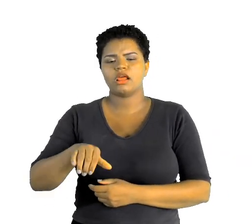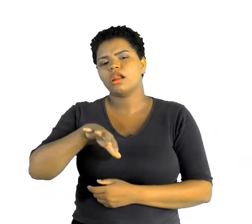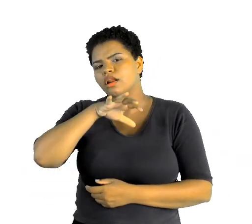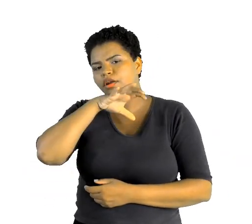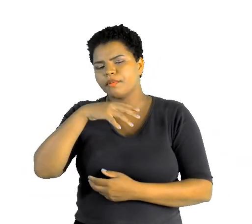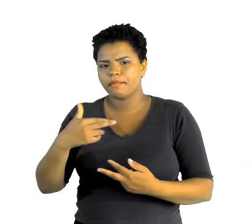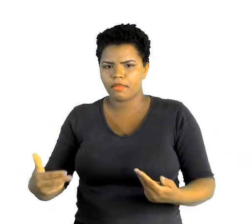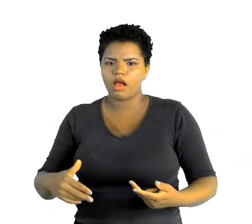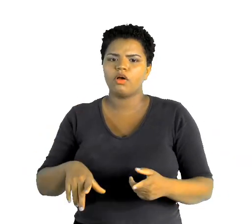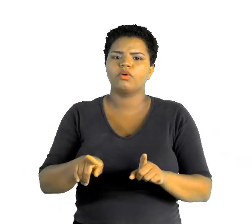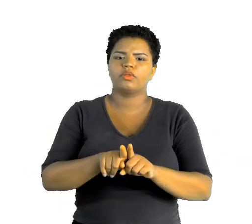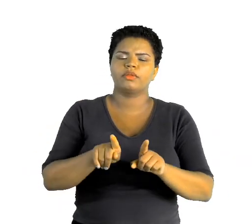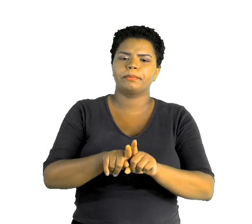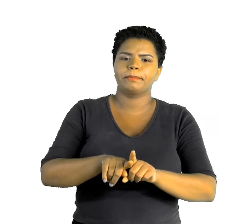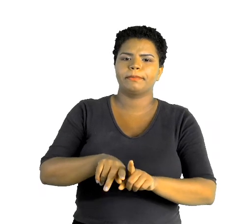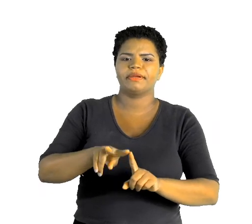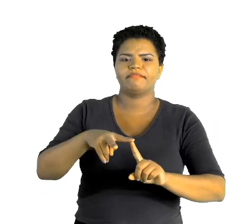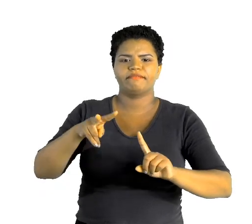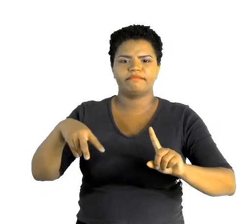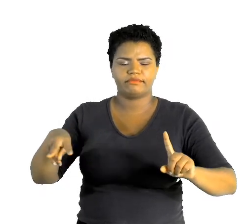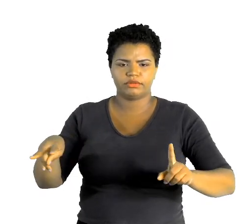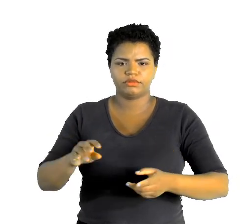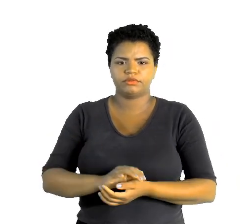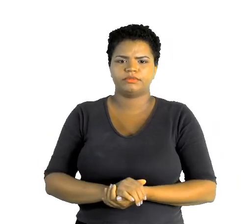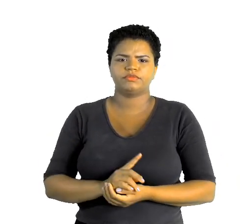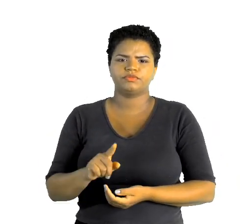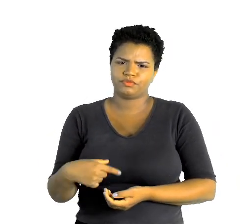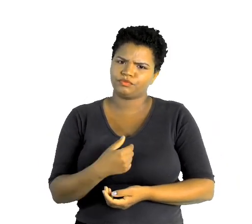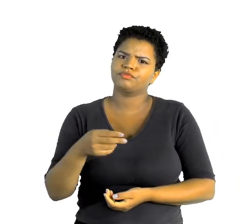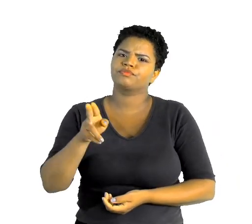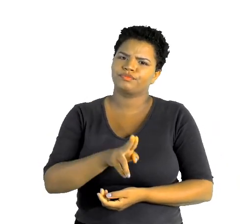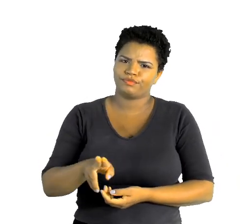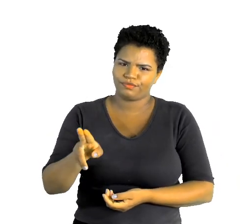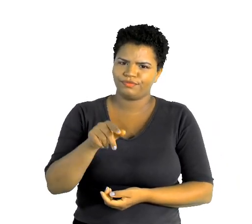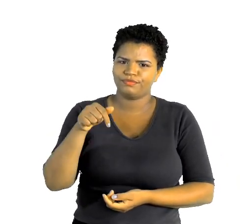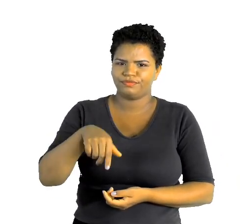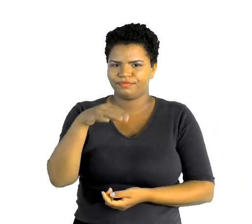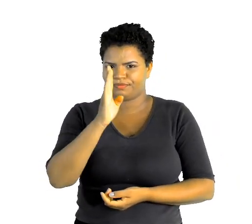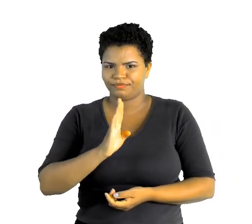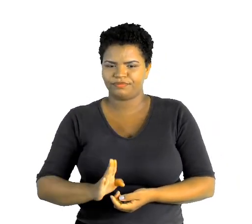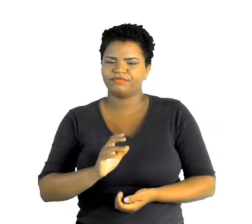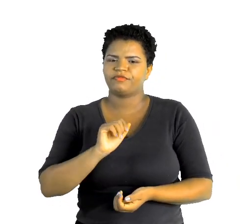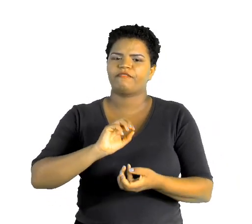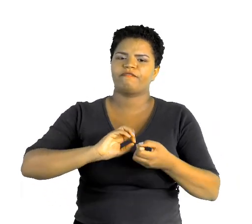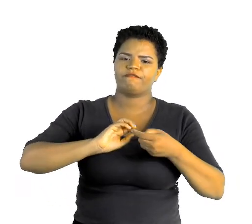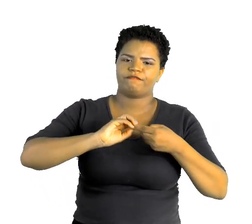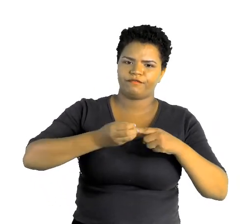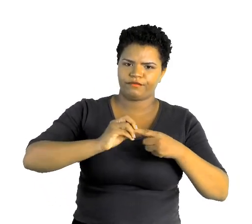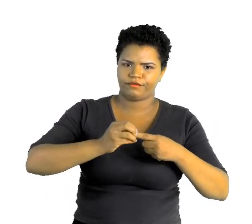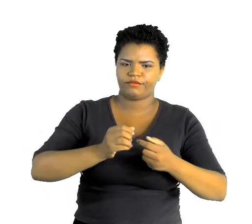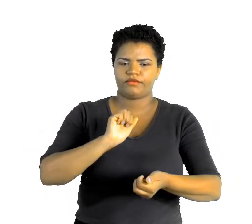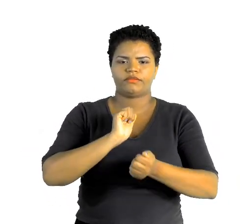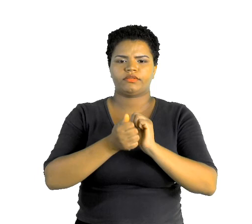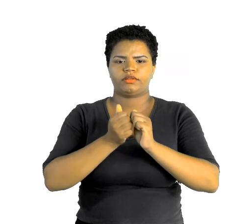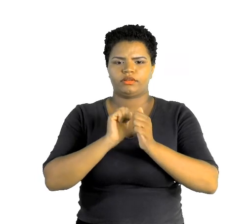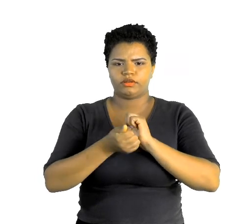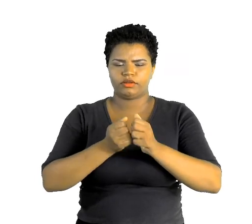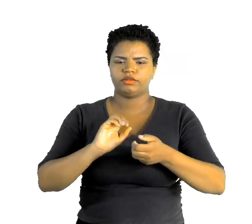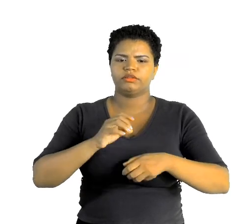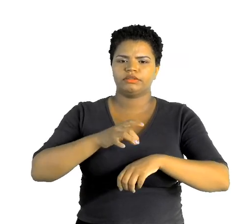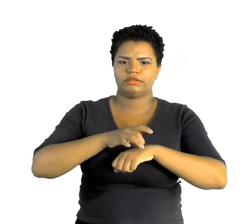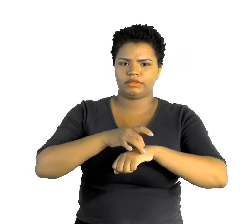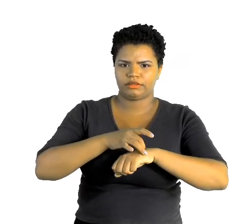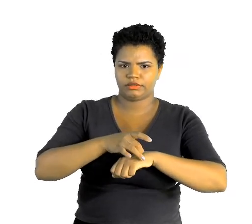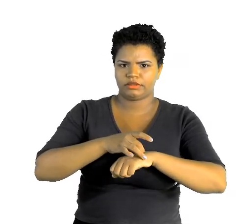nós consumimos muito aqui no Brasil, feijão, arroz e carne. Então, o arroz seria o carboidrato,